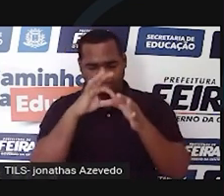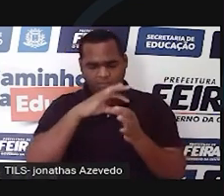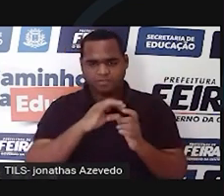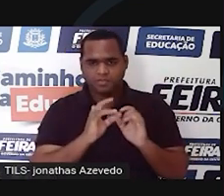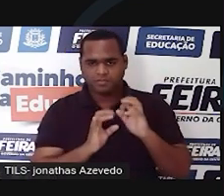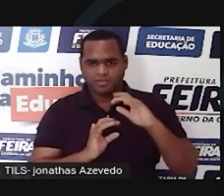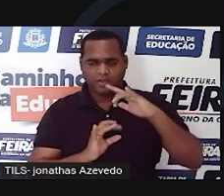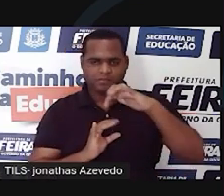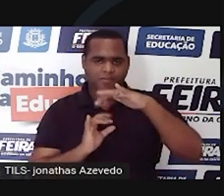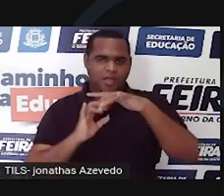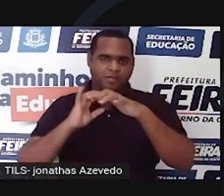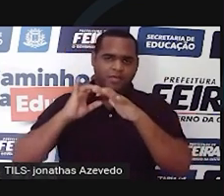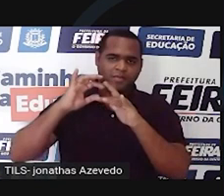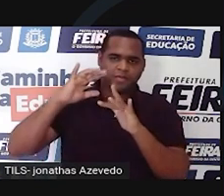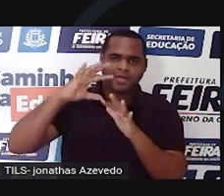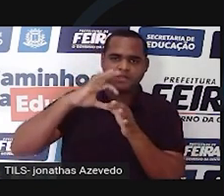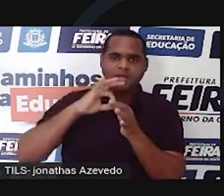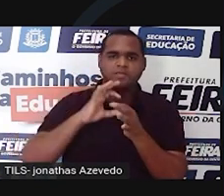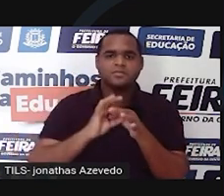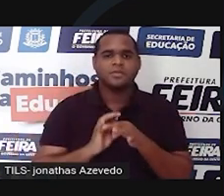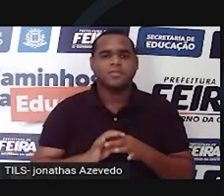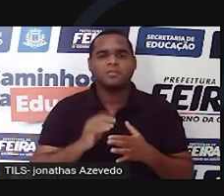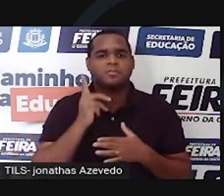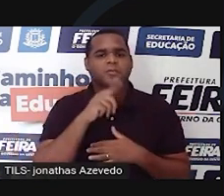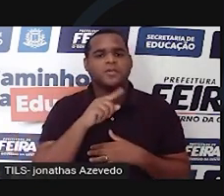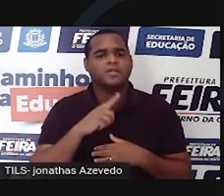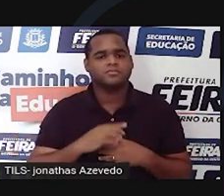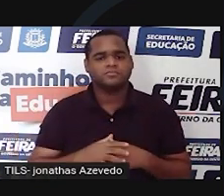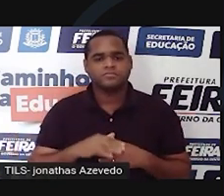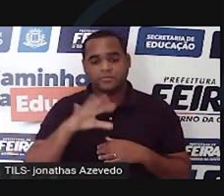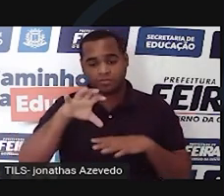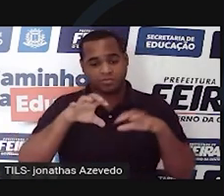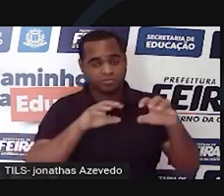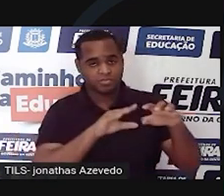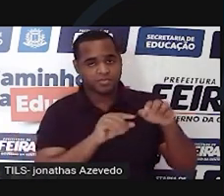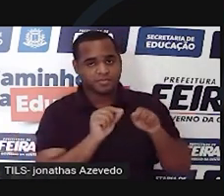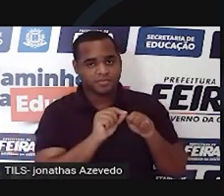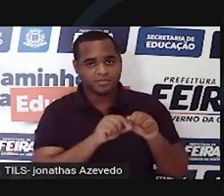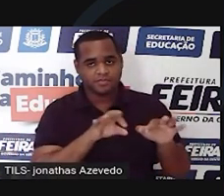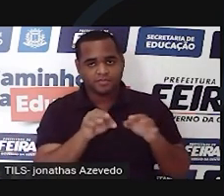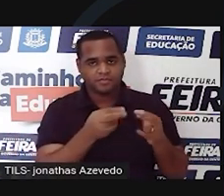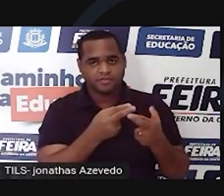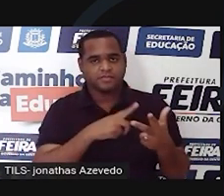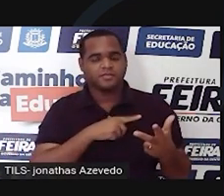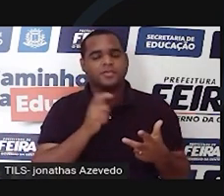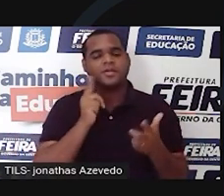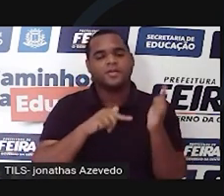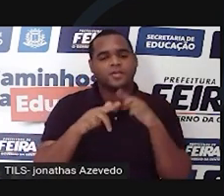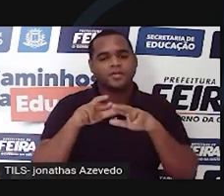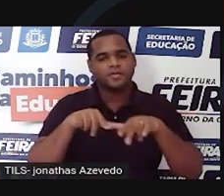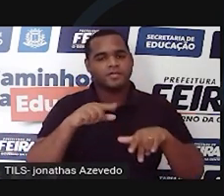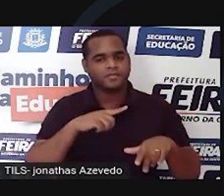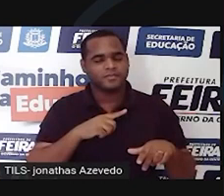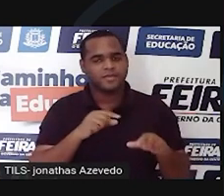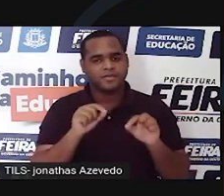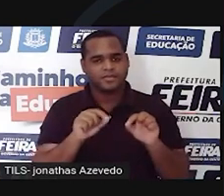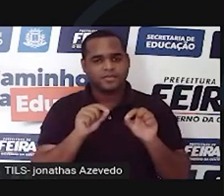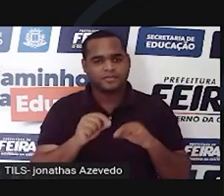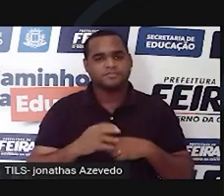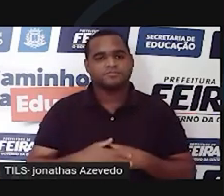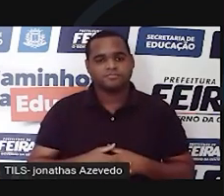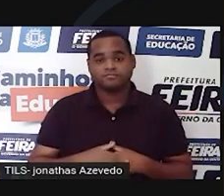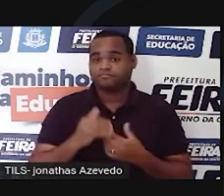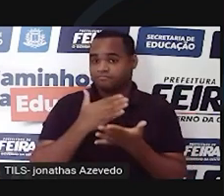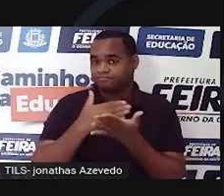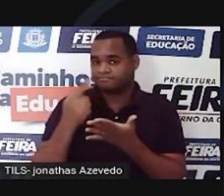moléculas interagiam entre si e se agrupavam para formar, de fato, a estrutura, uma molécula de DNA. Ah, Isaac,